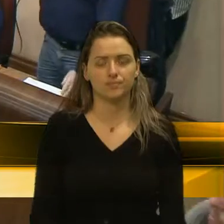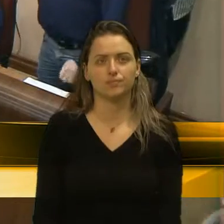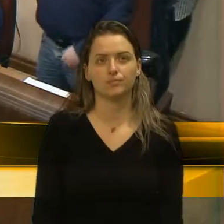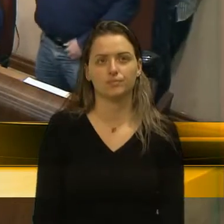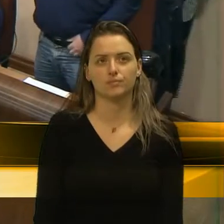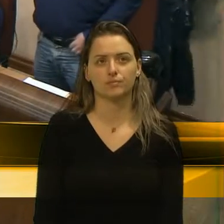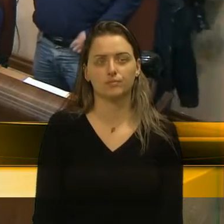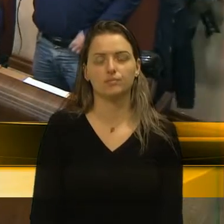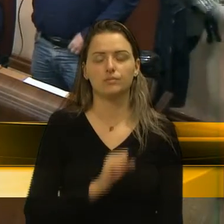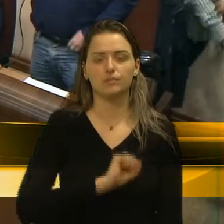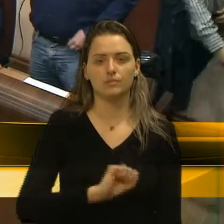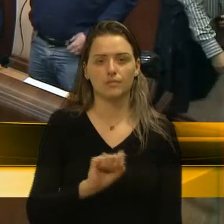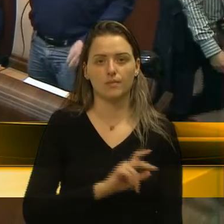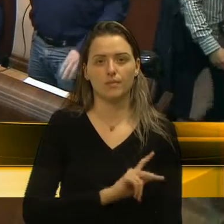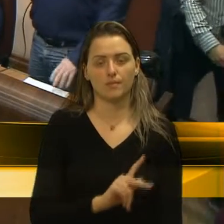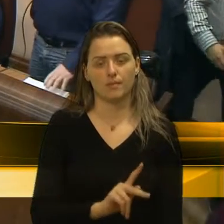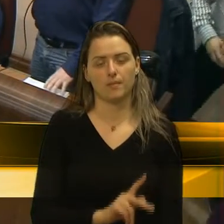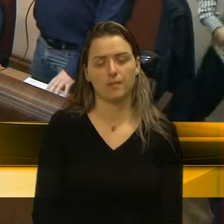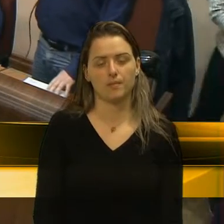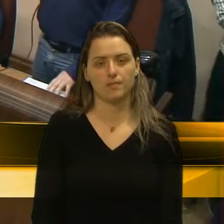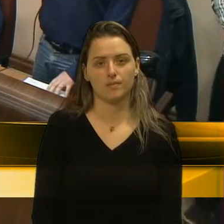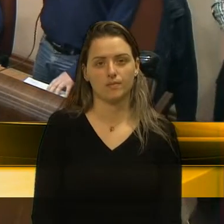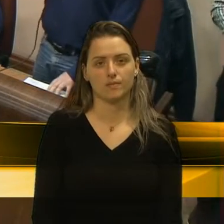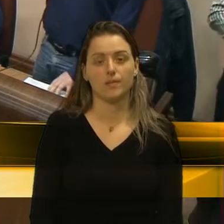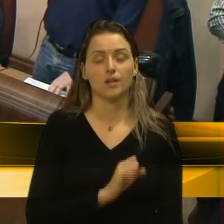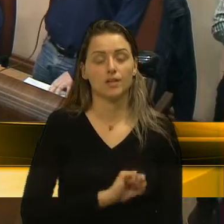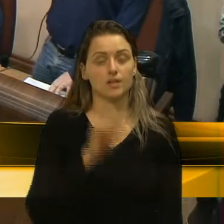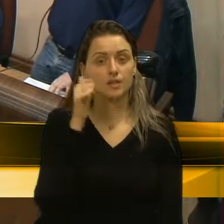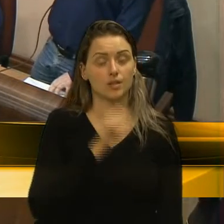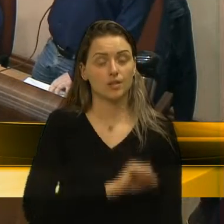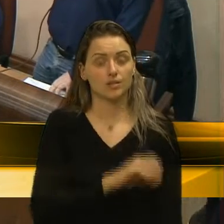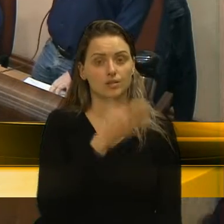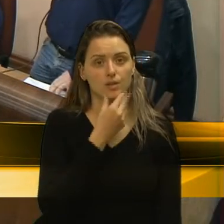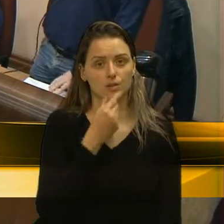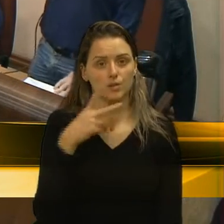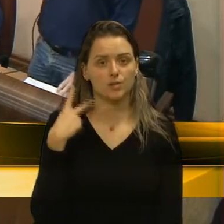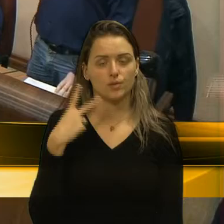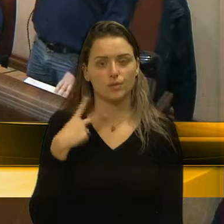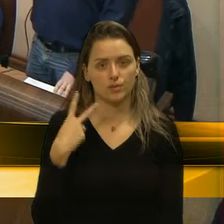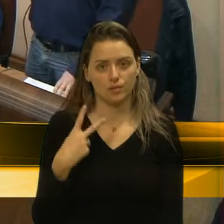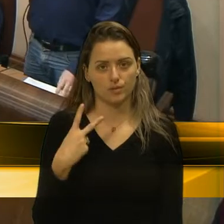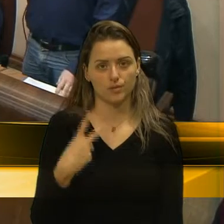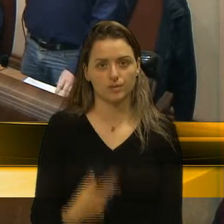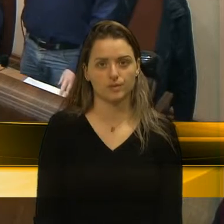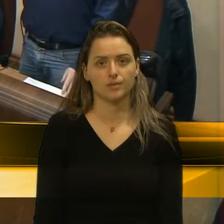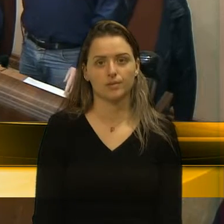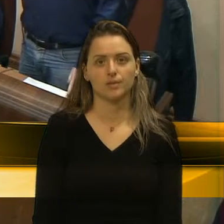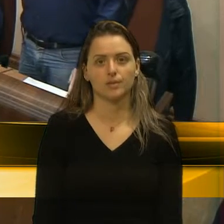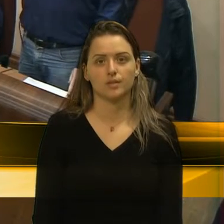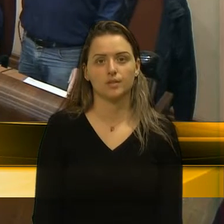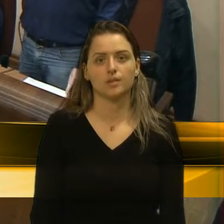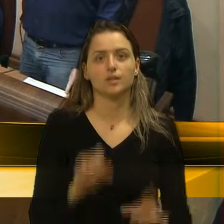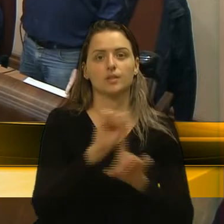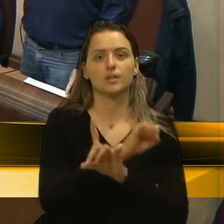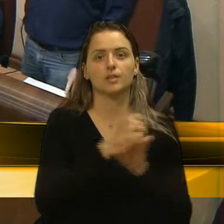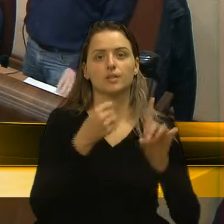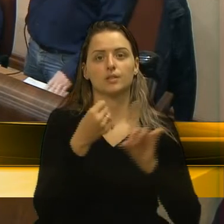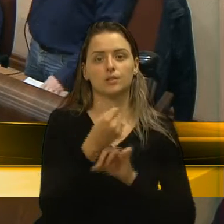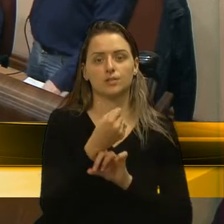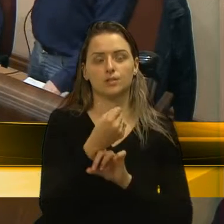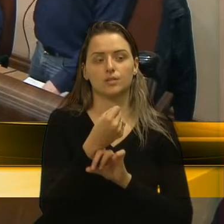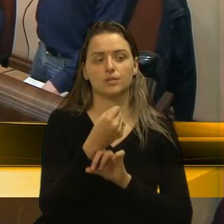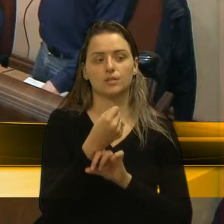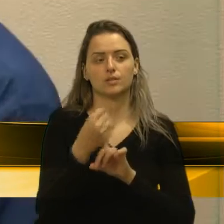Senhor Presidente, senhoras vereadoras, senhores vereadores, a sociedade caxiense.